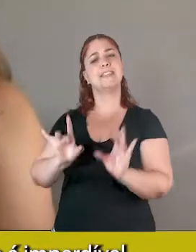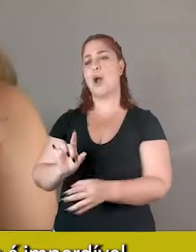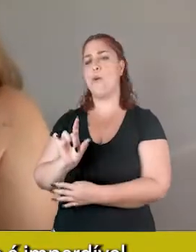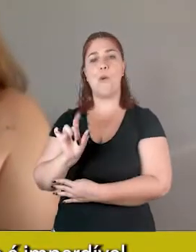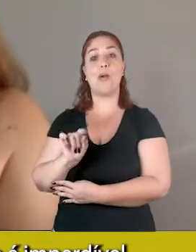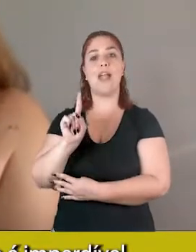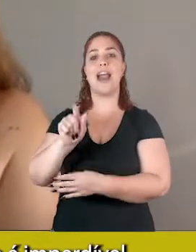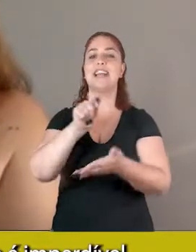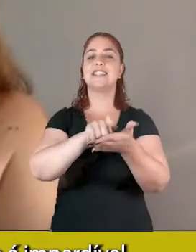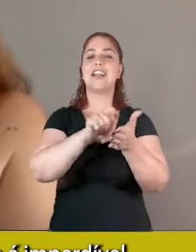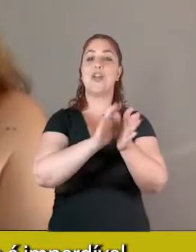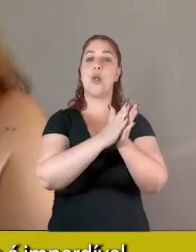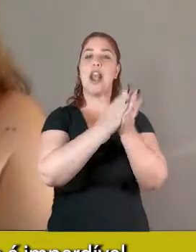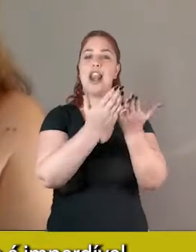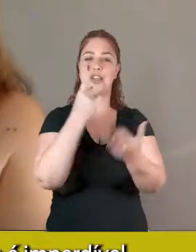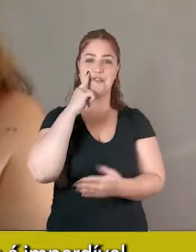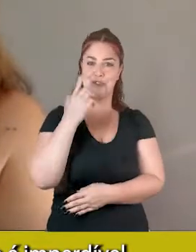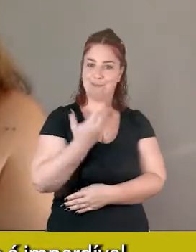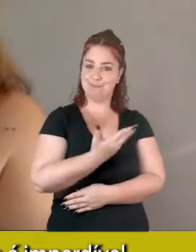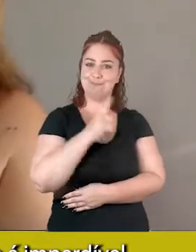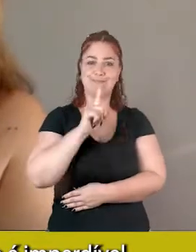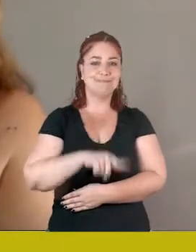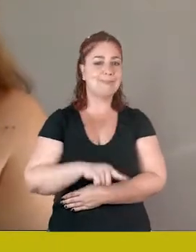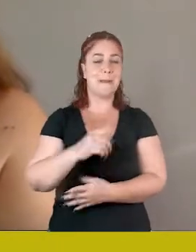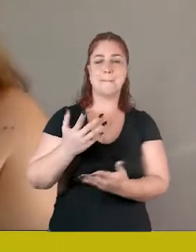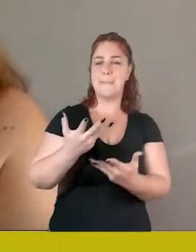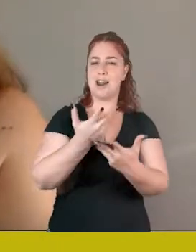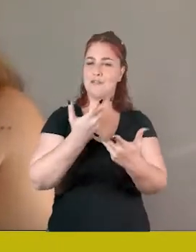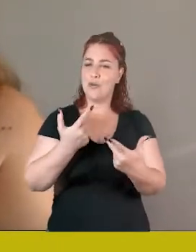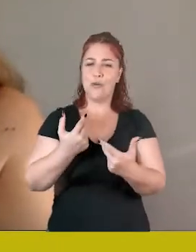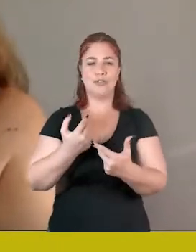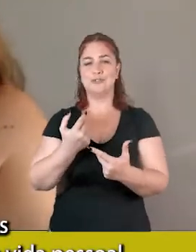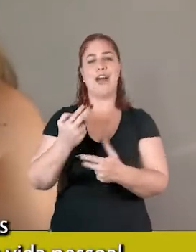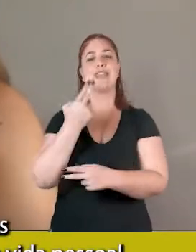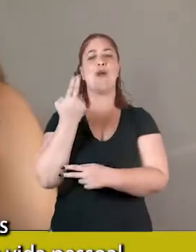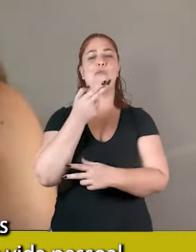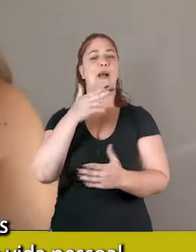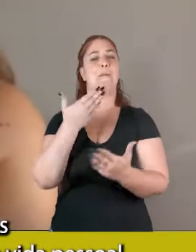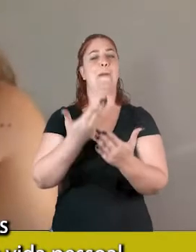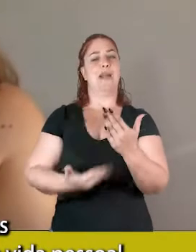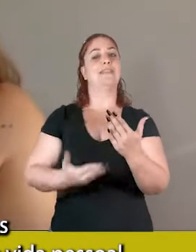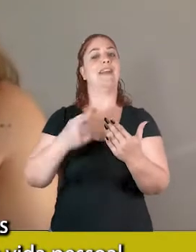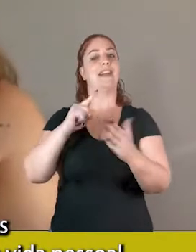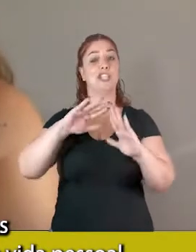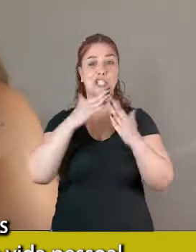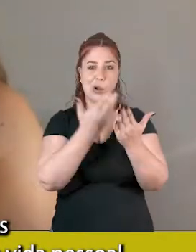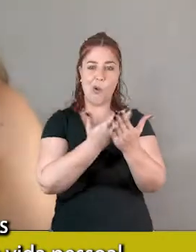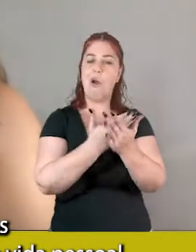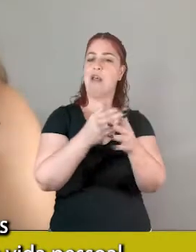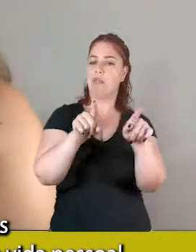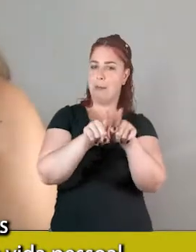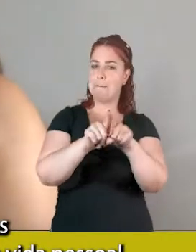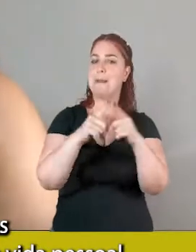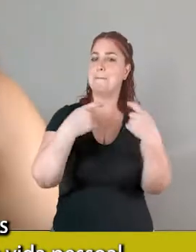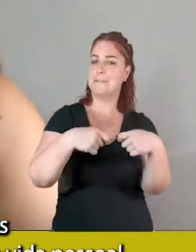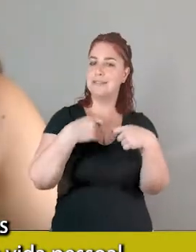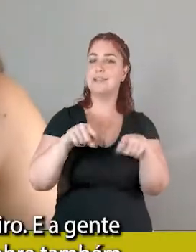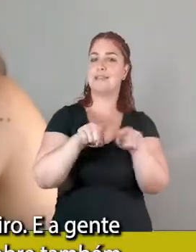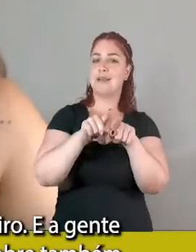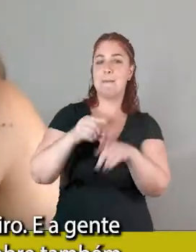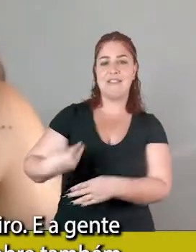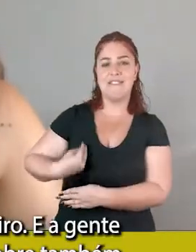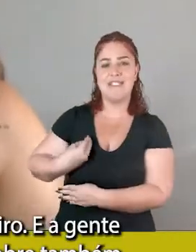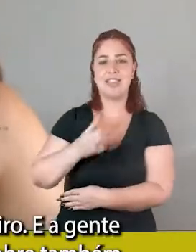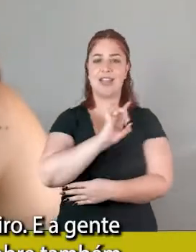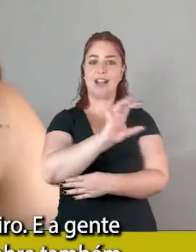ele escreveu esse livro que é imperdível para as escolas, como o paradidático, para a vida pessoal